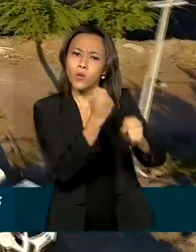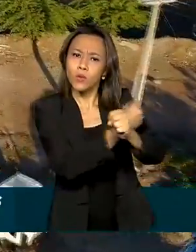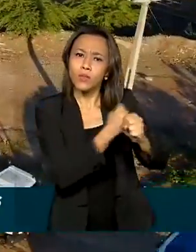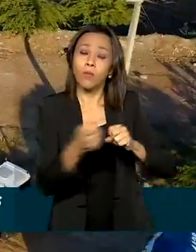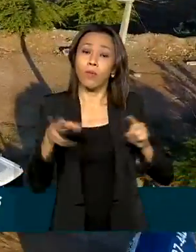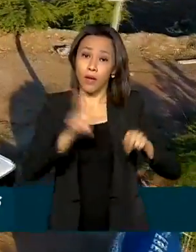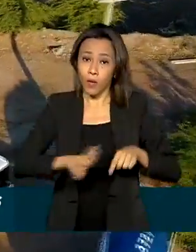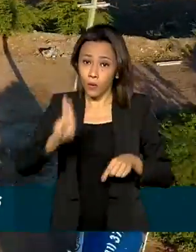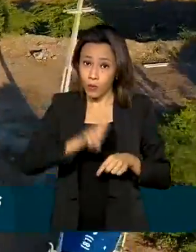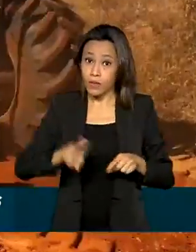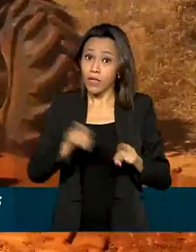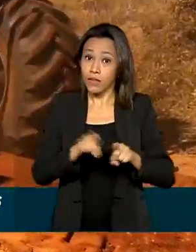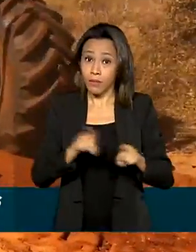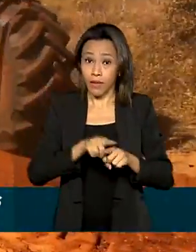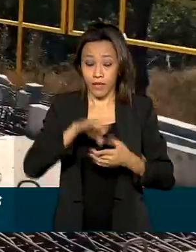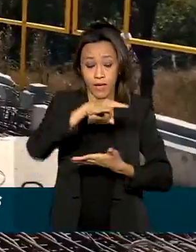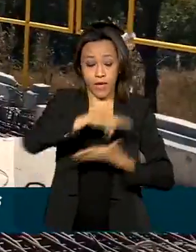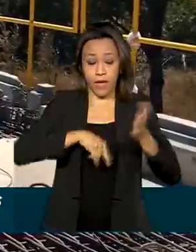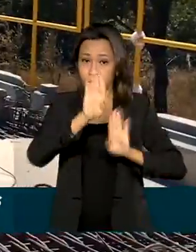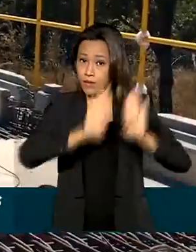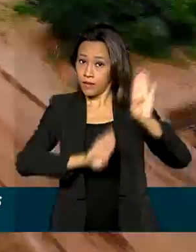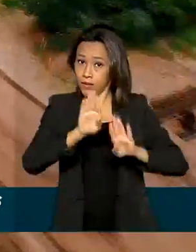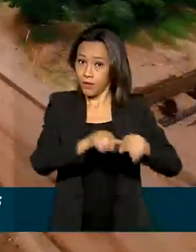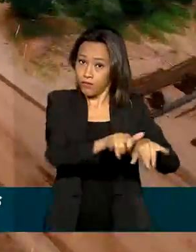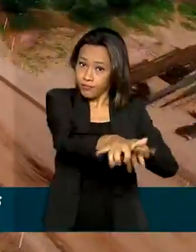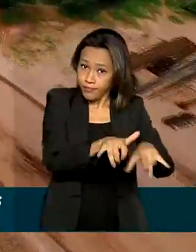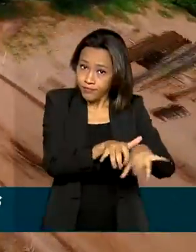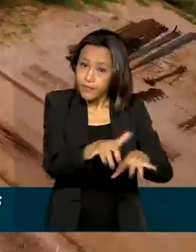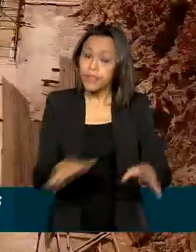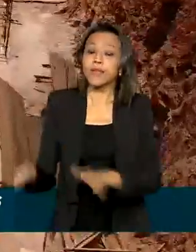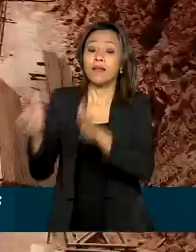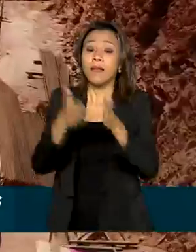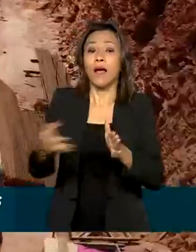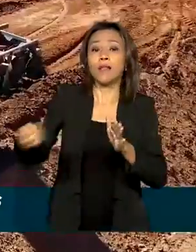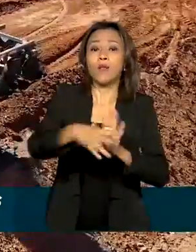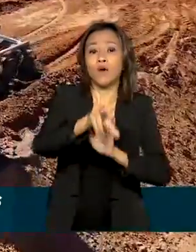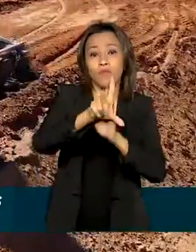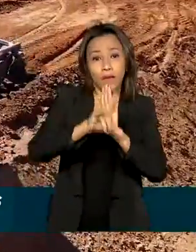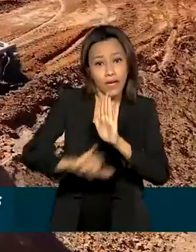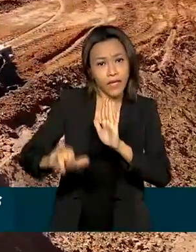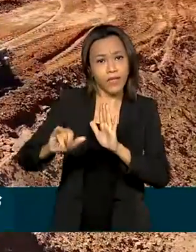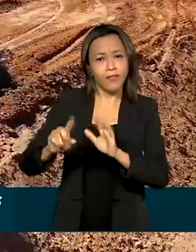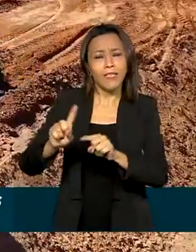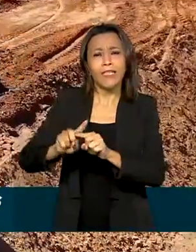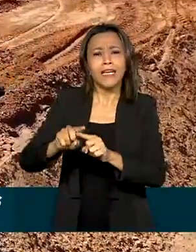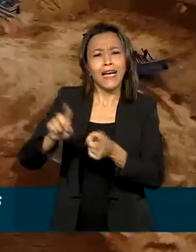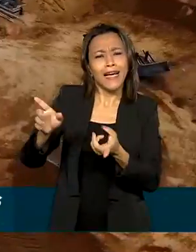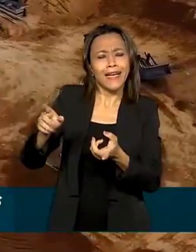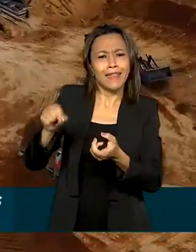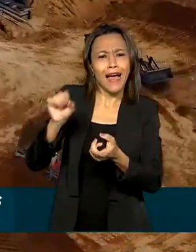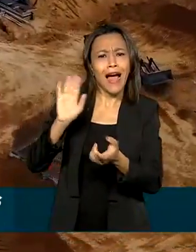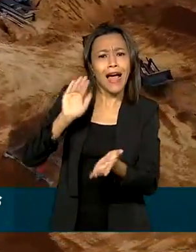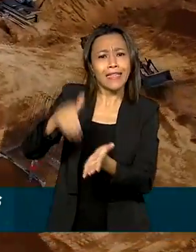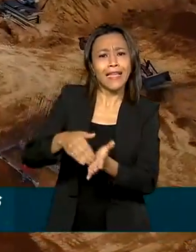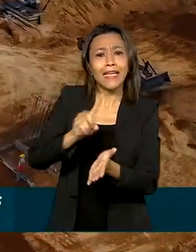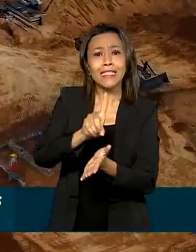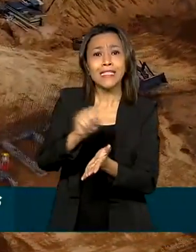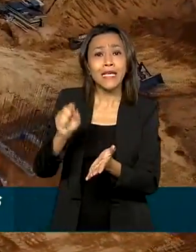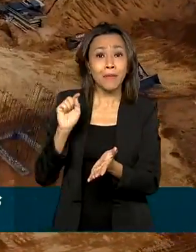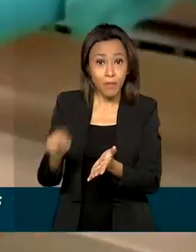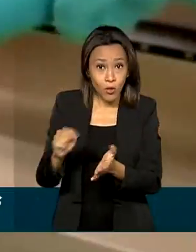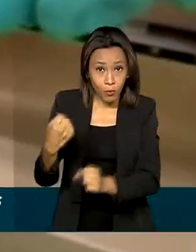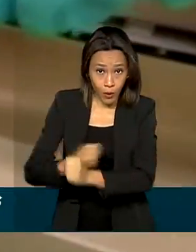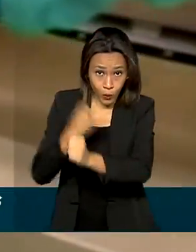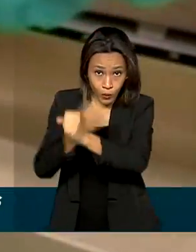da licitação eletrônica. A nova lei também ampliou os valores para a dispensa de licitação, até R$ 100 mil para